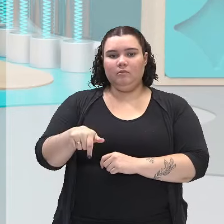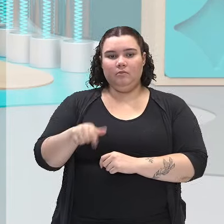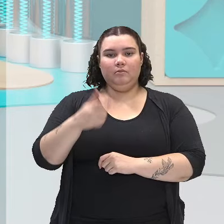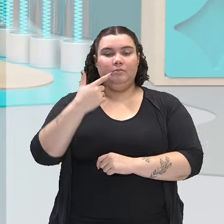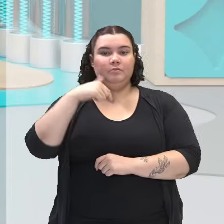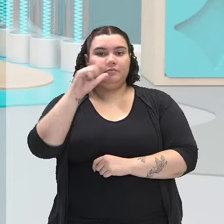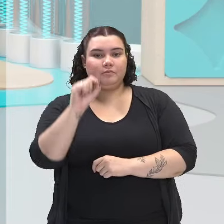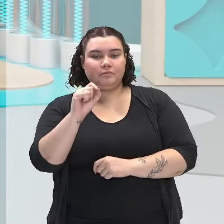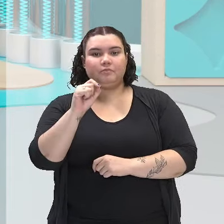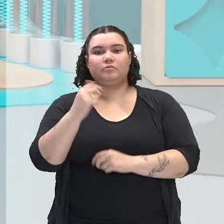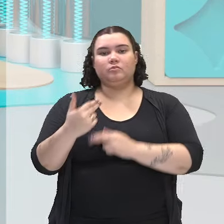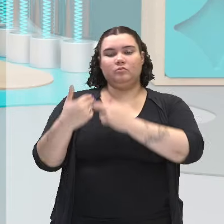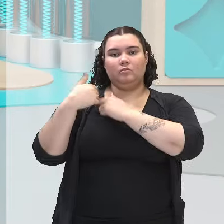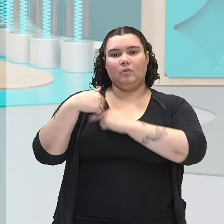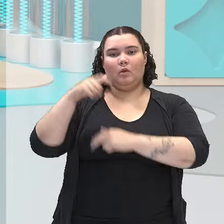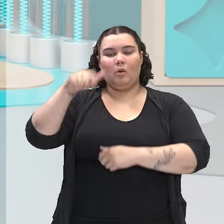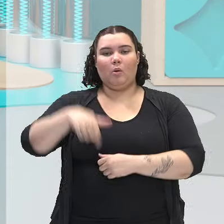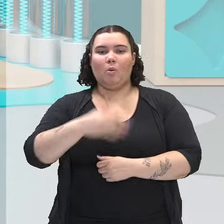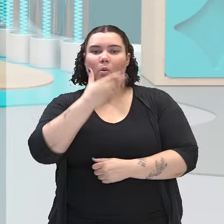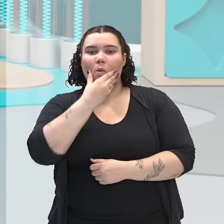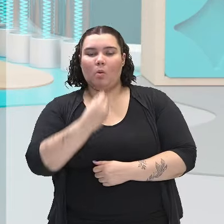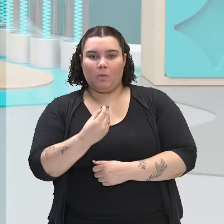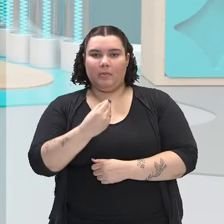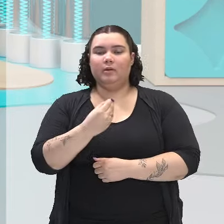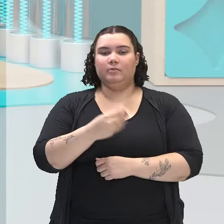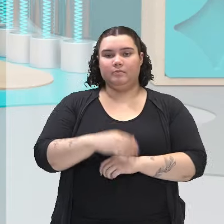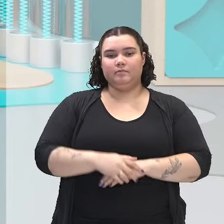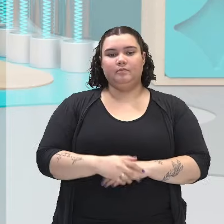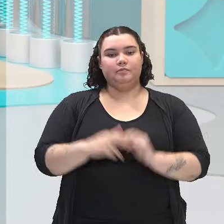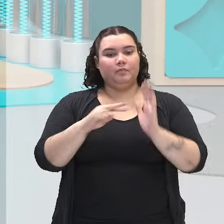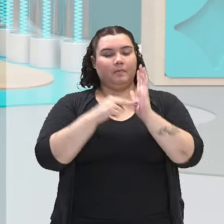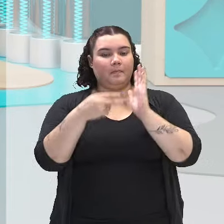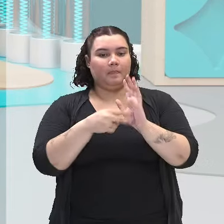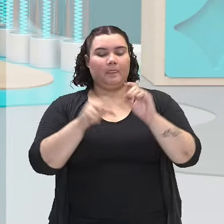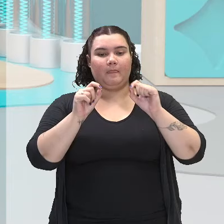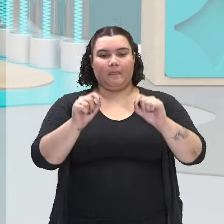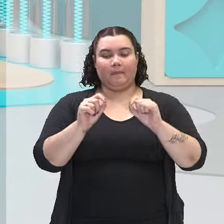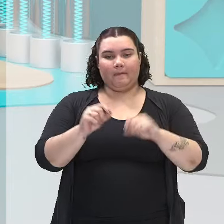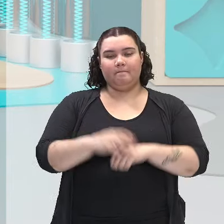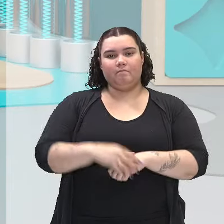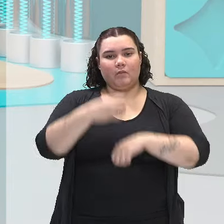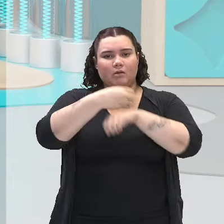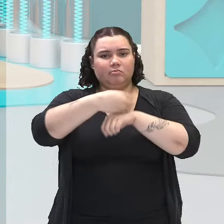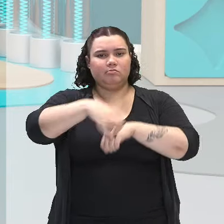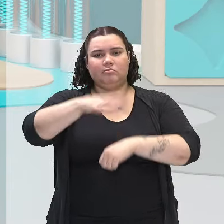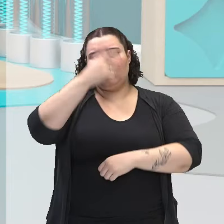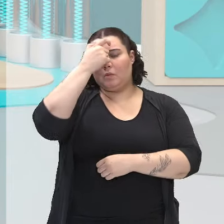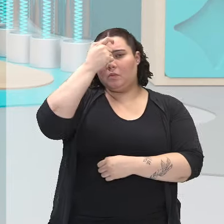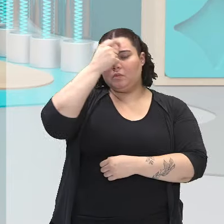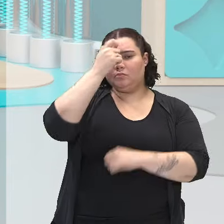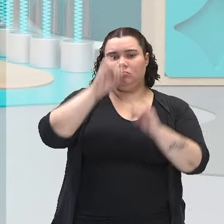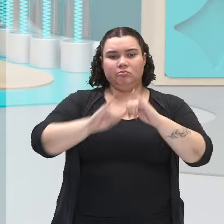Dos homens, né? Isso sugere uma conscientização sobre